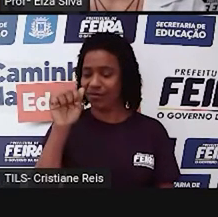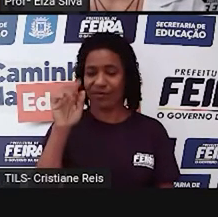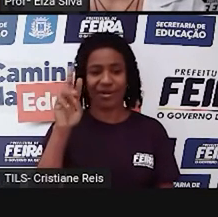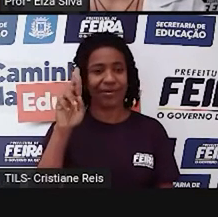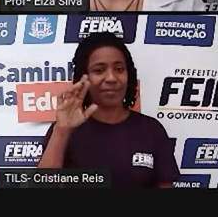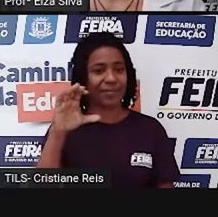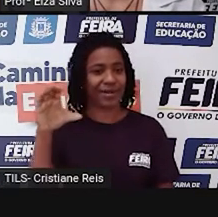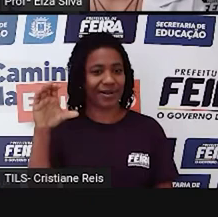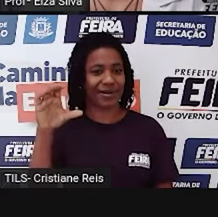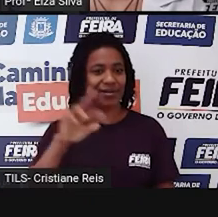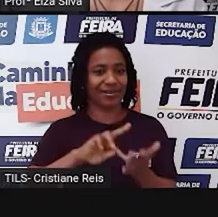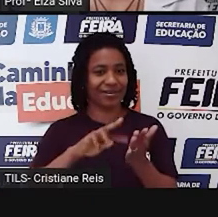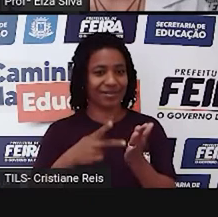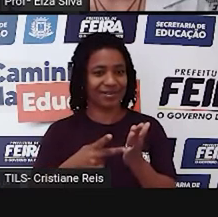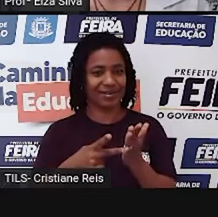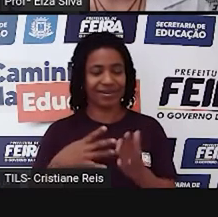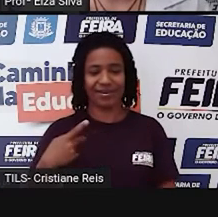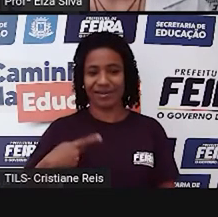Tax,